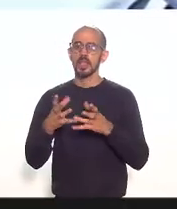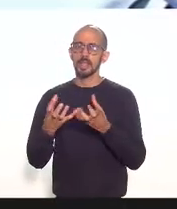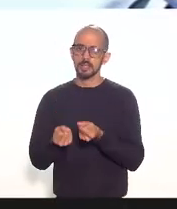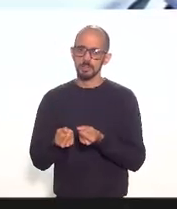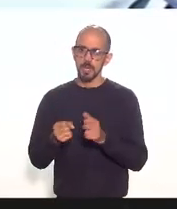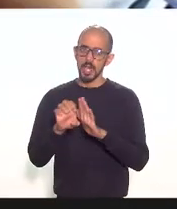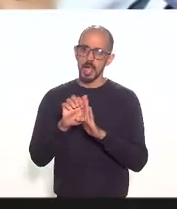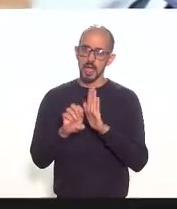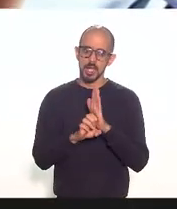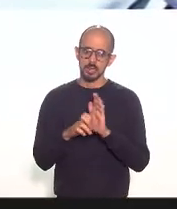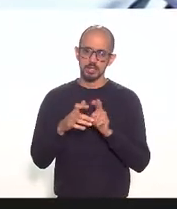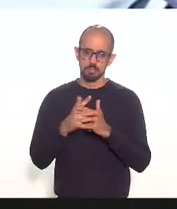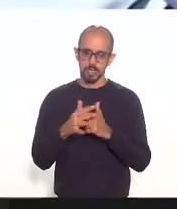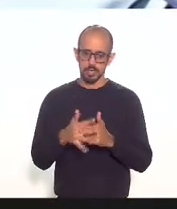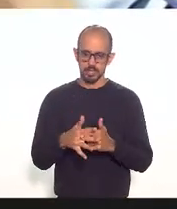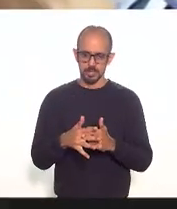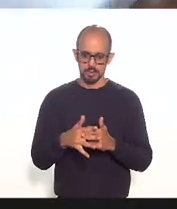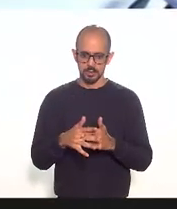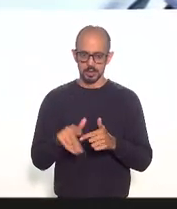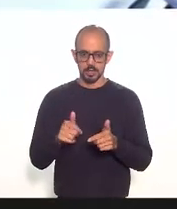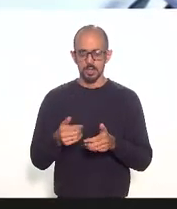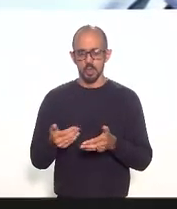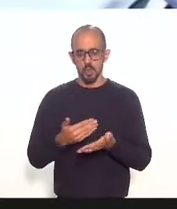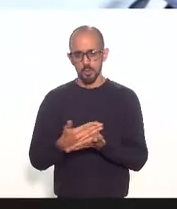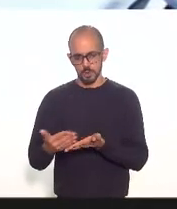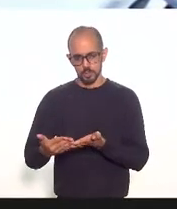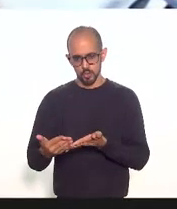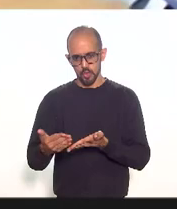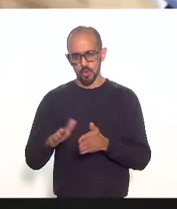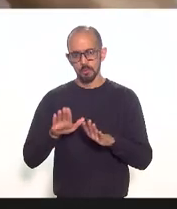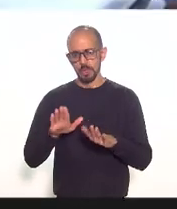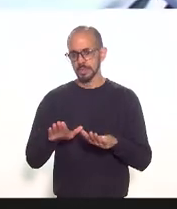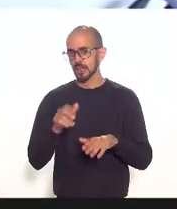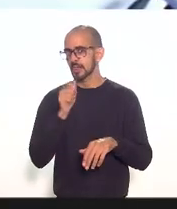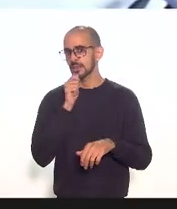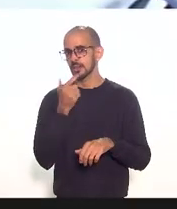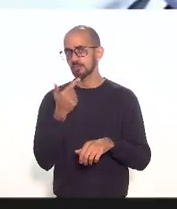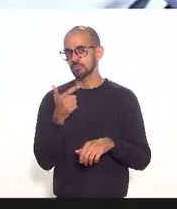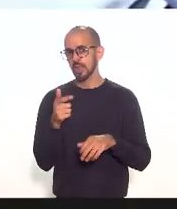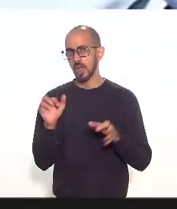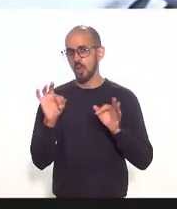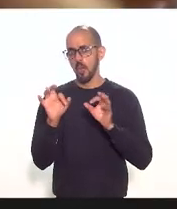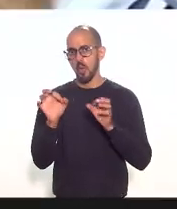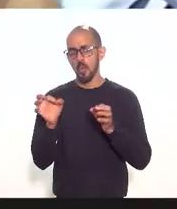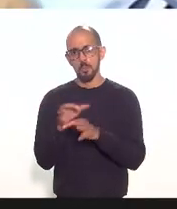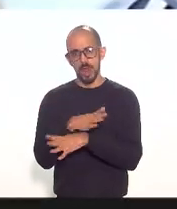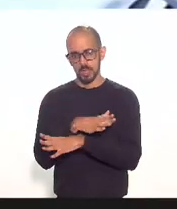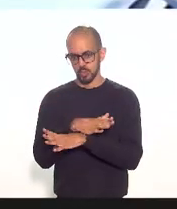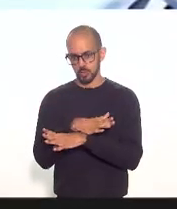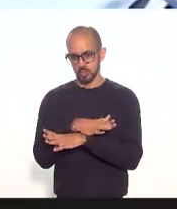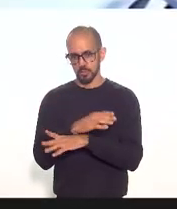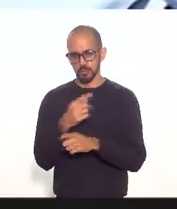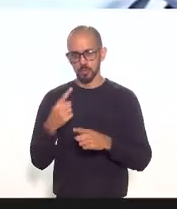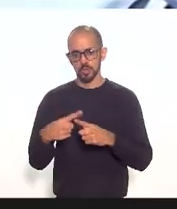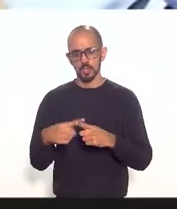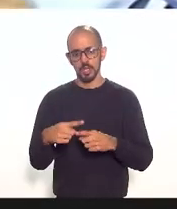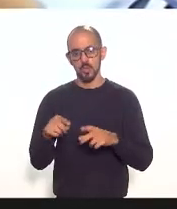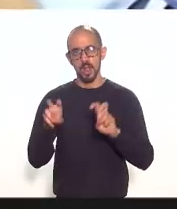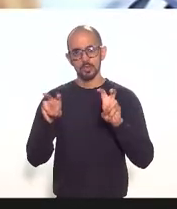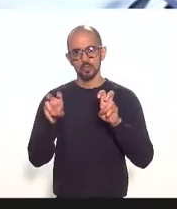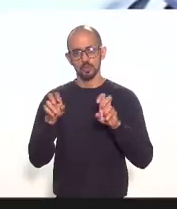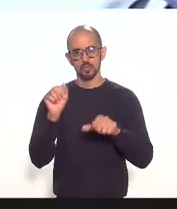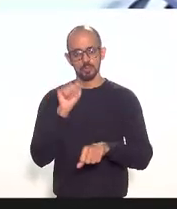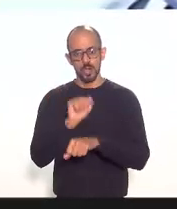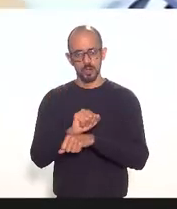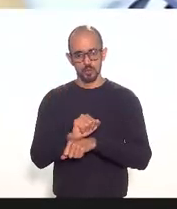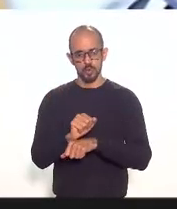ele começou a receber a emenda mas não completou o ciclo porque a pauta parou porque o presidente